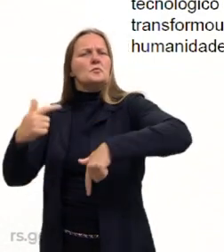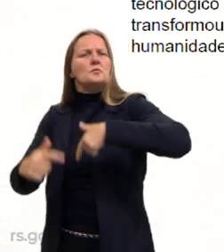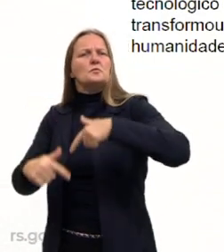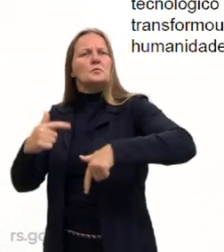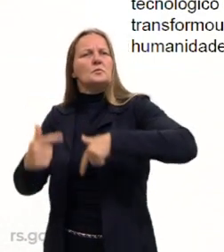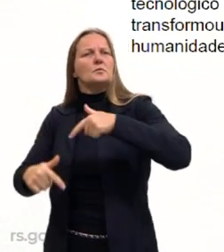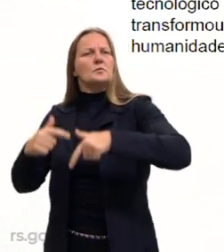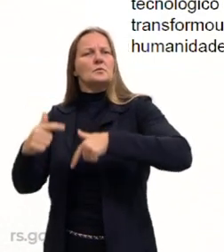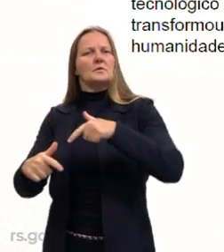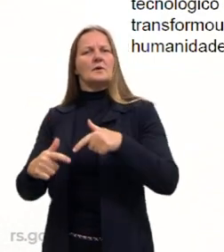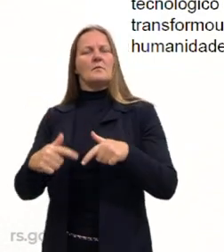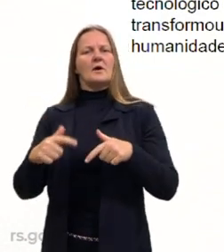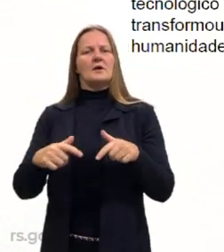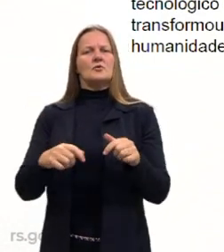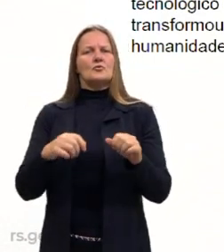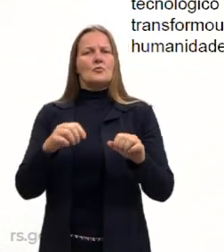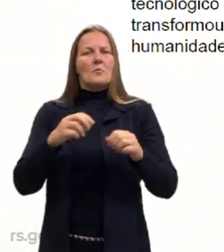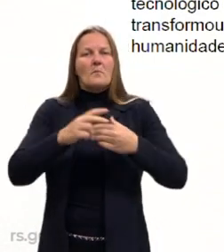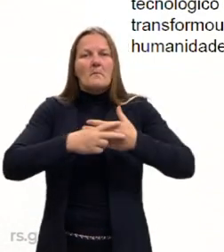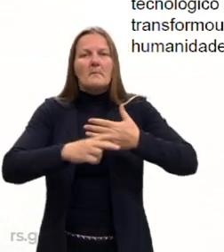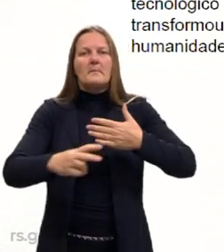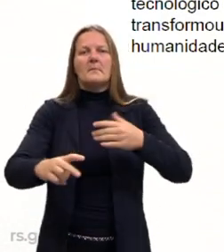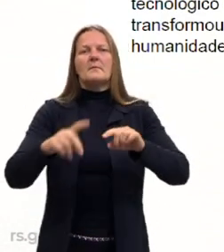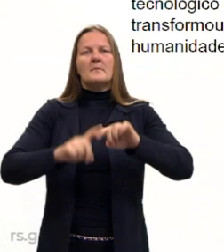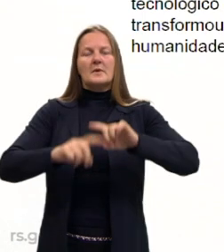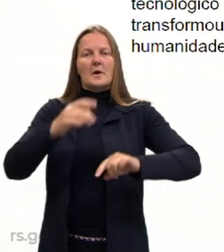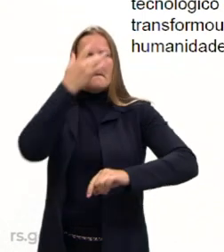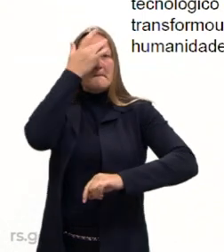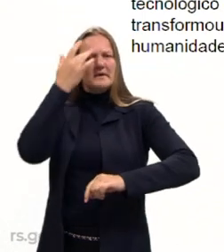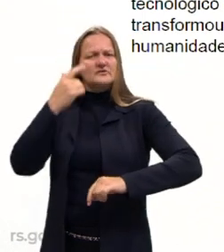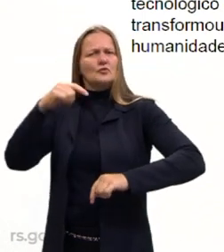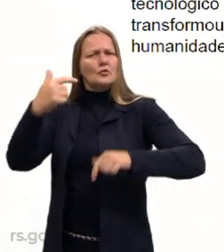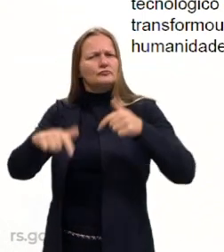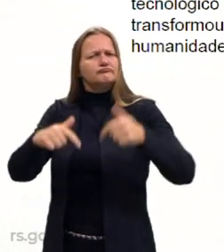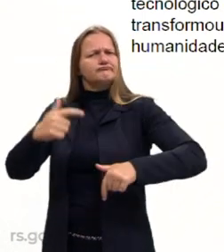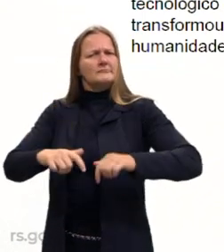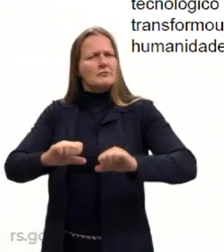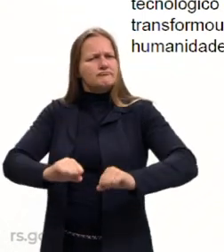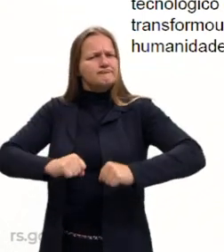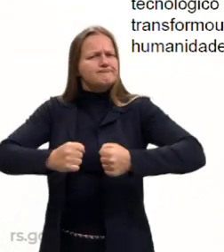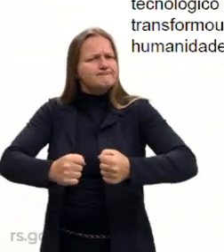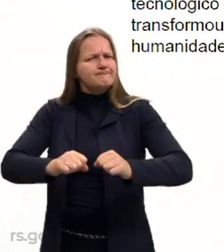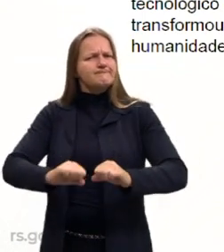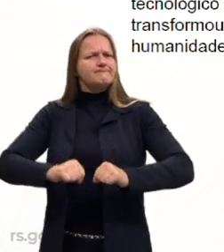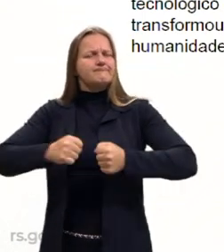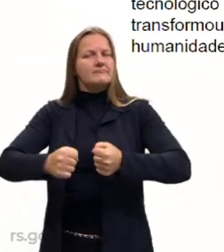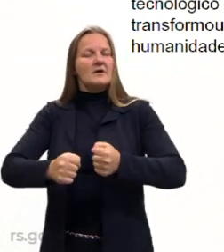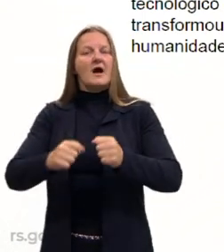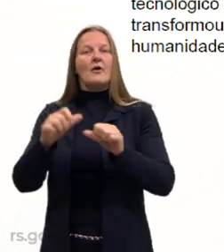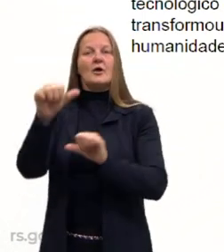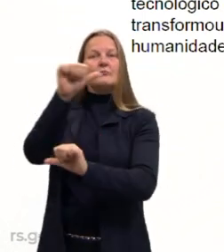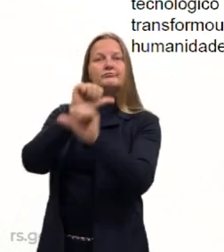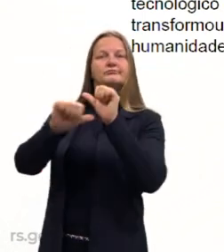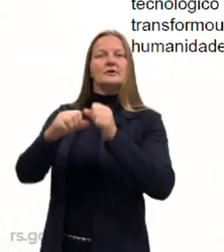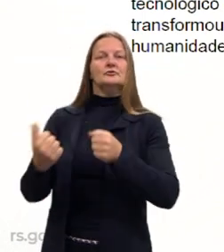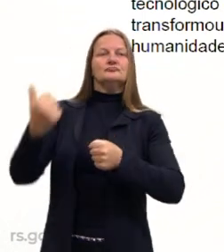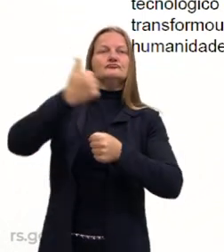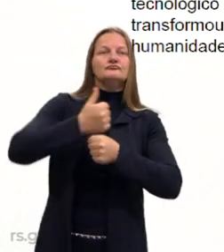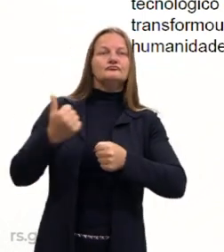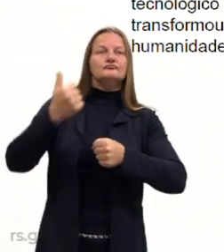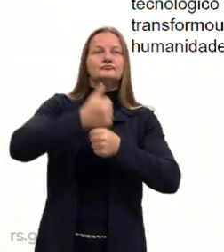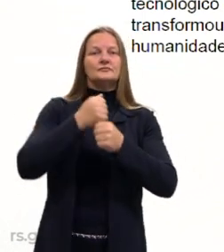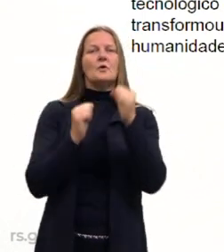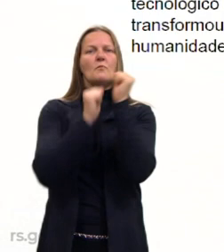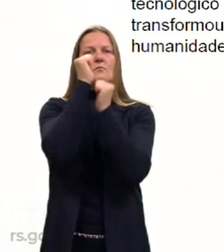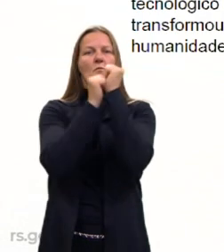trocamos, então, essa pessoa, né? Que era a força motriz por uma máquina, tá? Gurizada, então agora